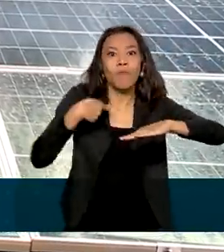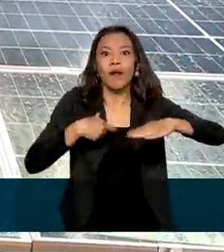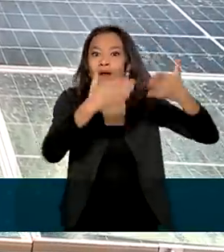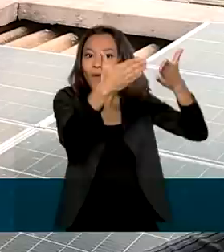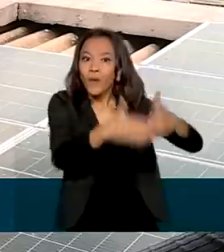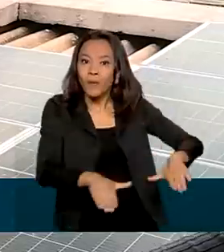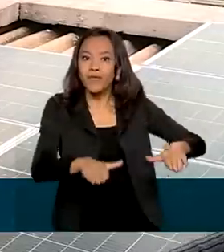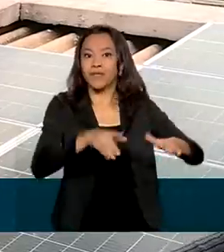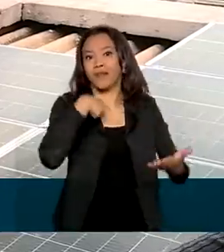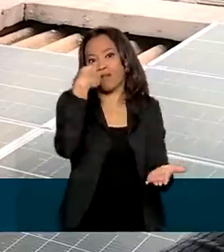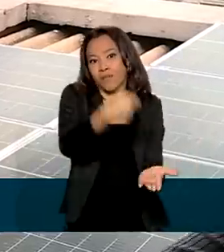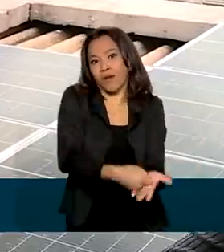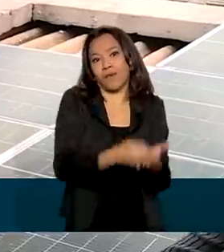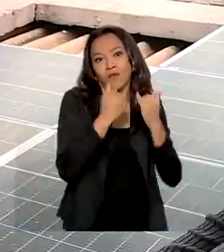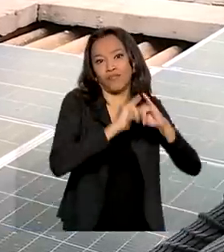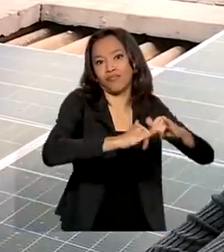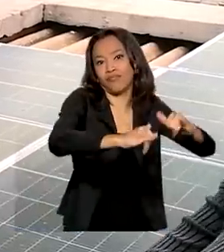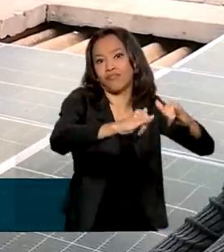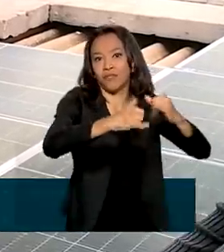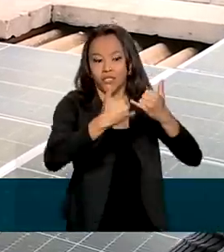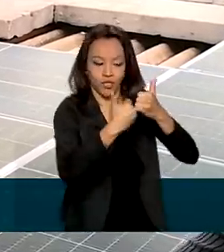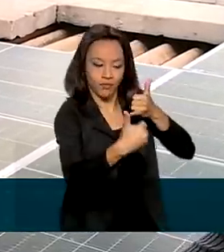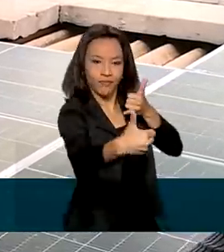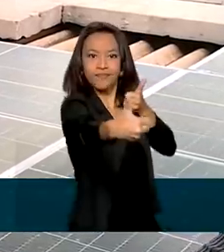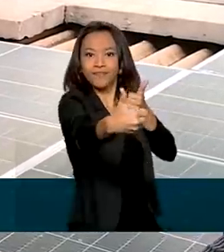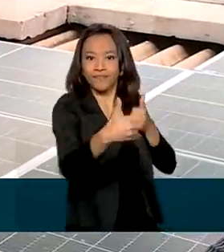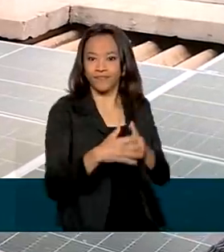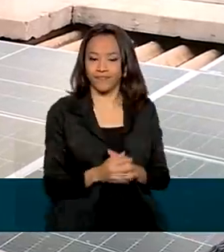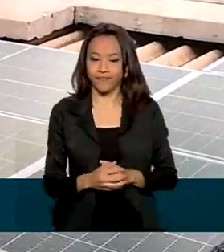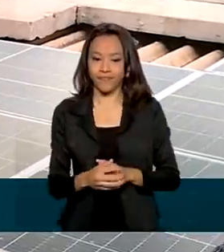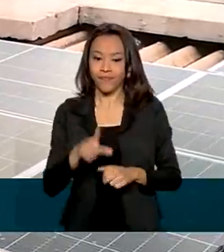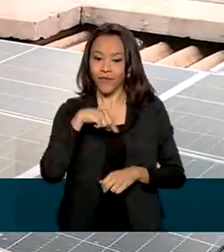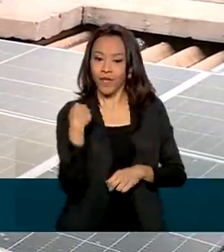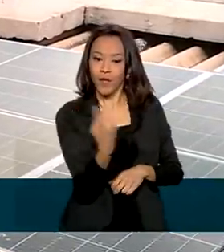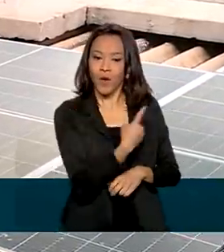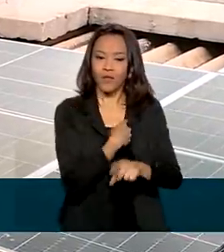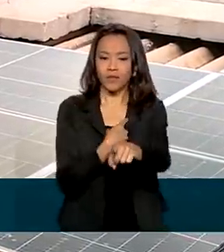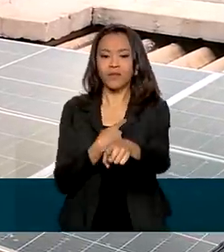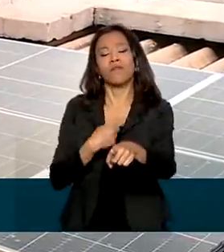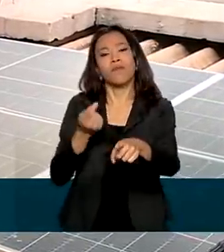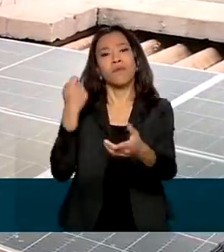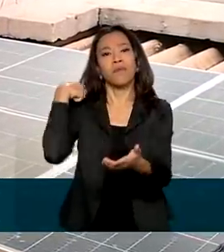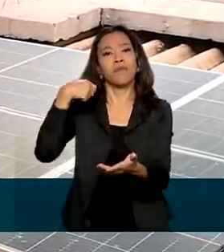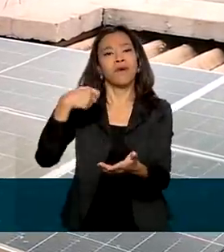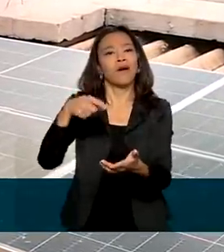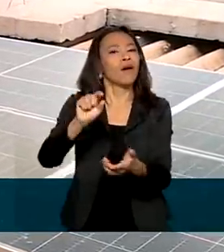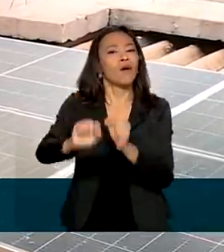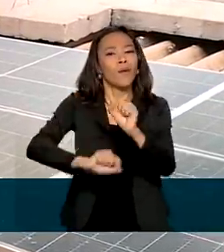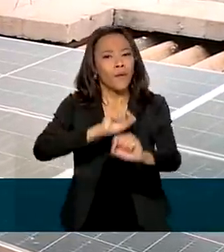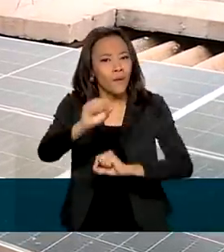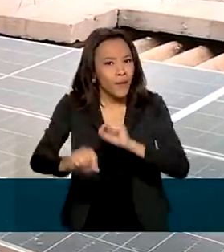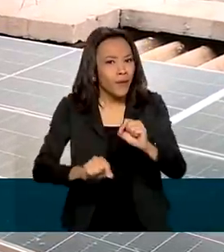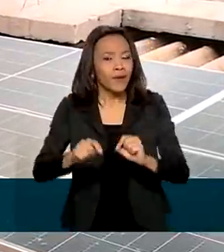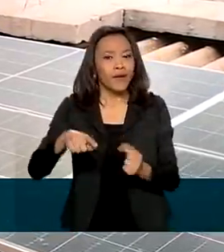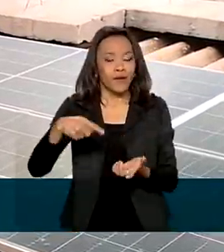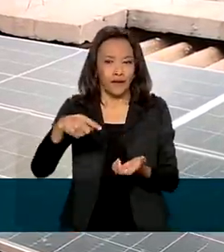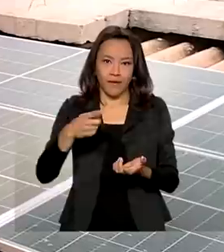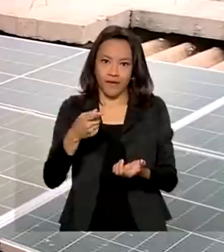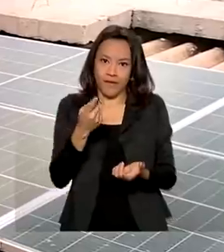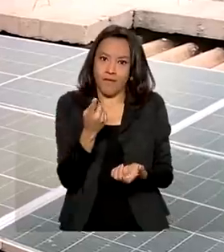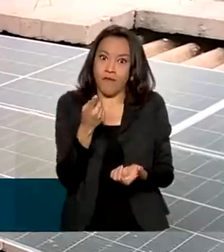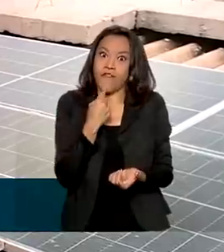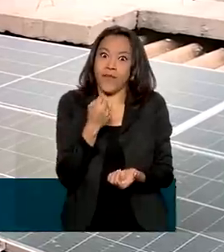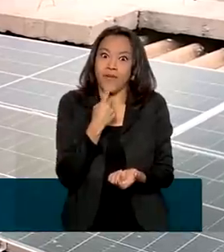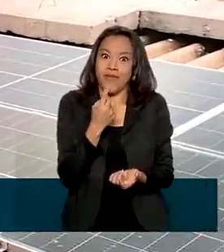conta de luz. Nós estaríamos neste prédio aqui, no edifício Gremessi, pagando muito mais em função da tarifa vermelha,